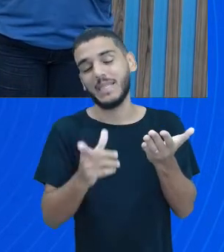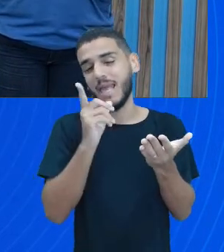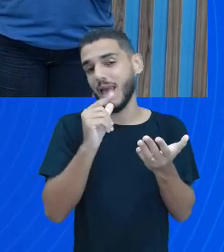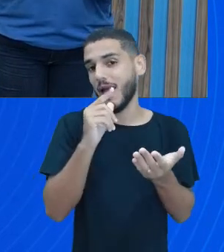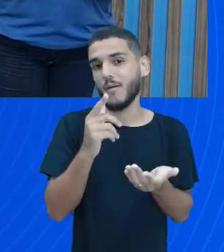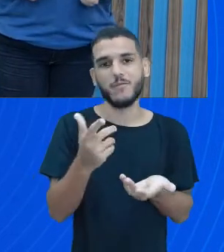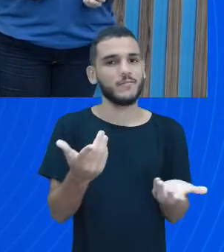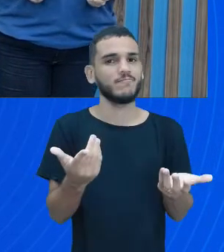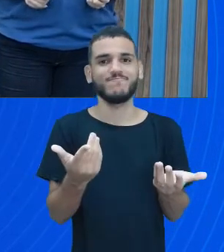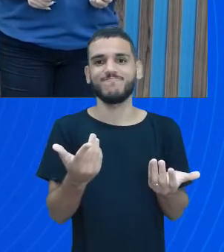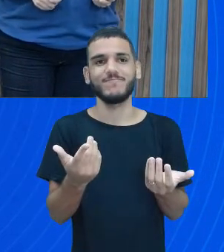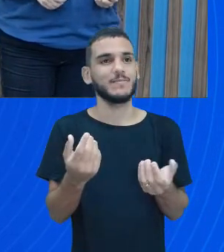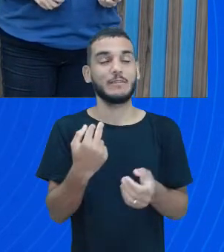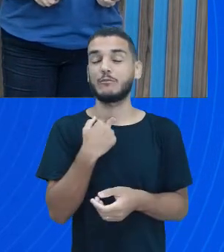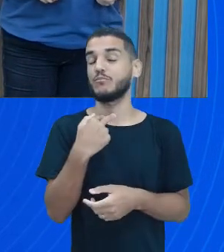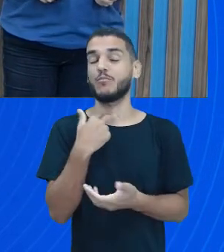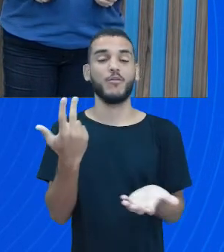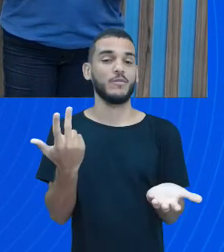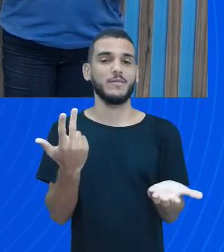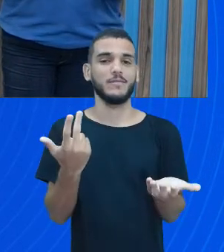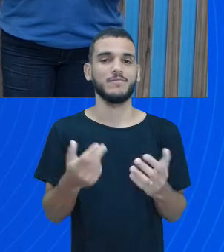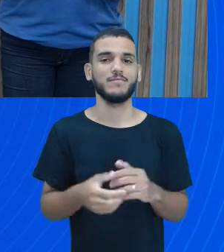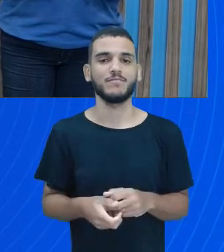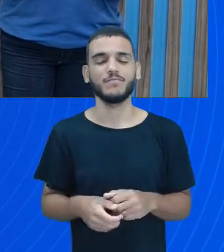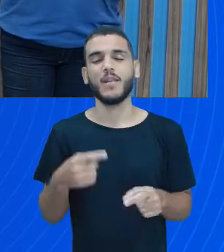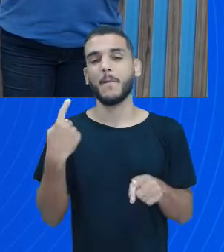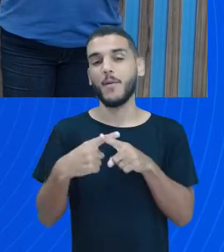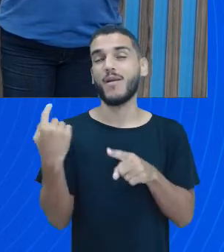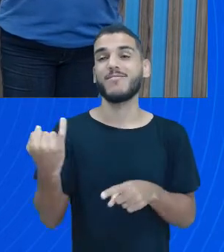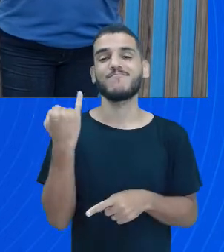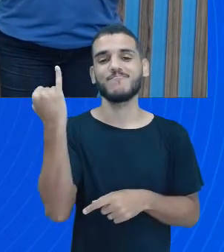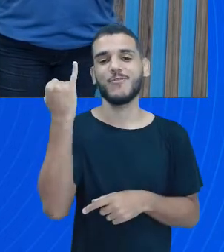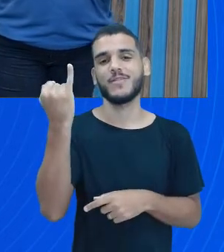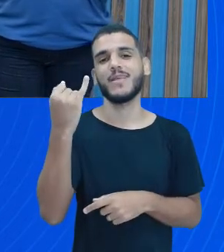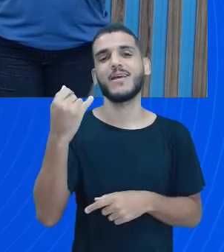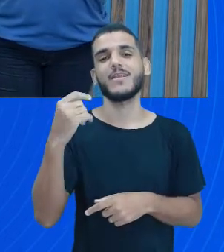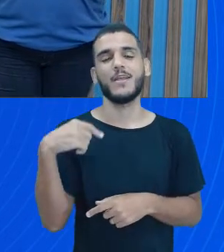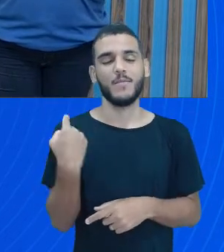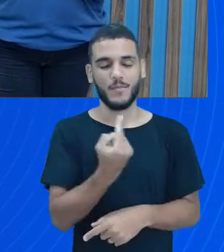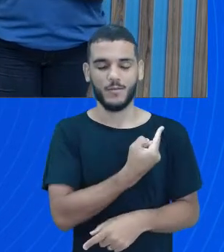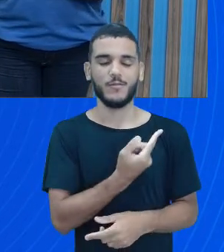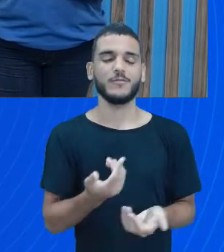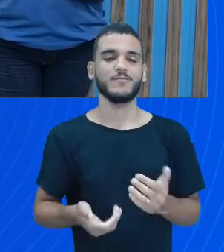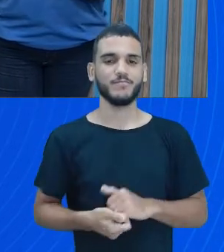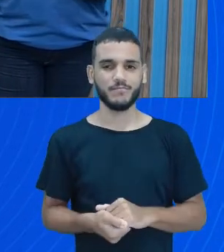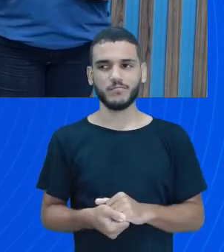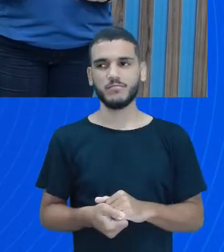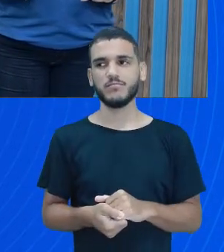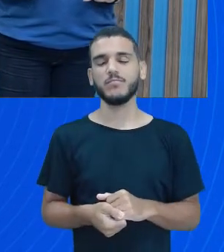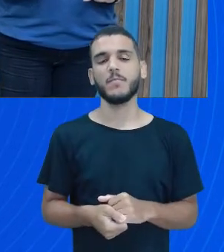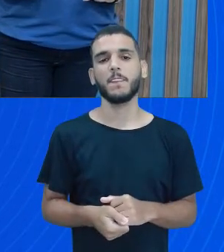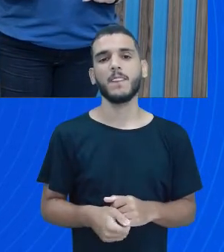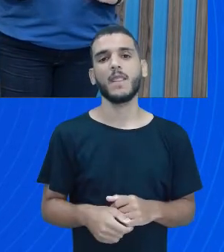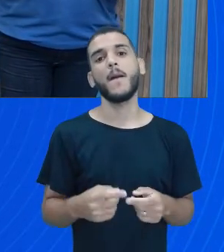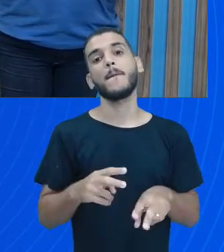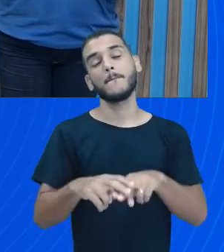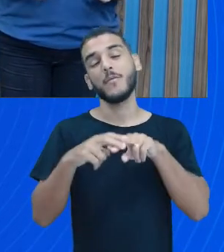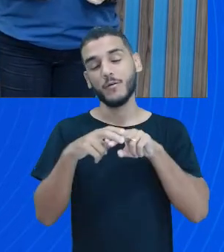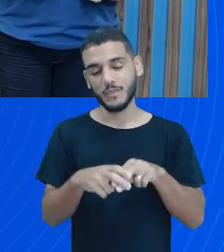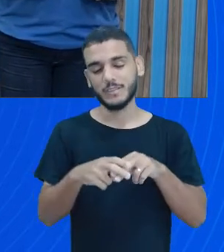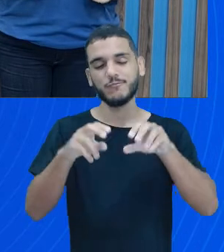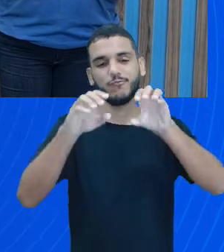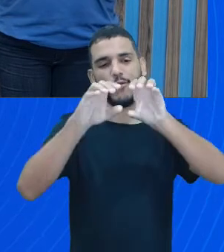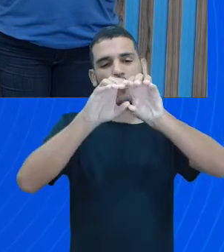recurso tão importante para a gente, não é? Por isso que essa ligação, essas tubulações que chegam até a nossa casa